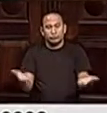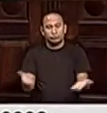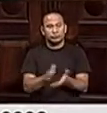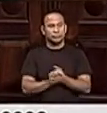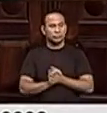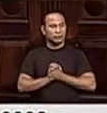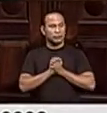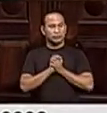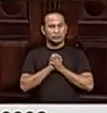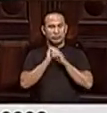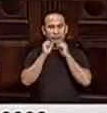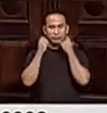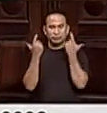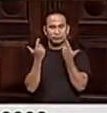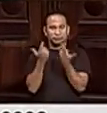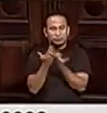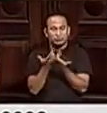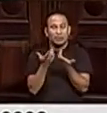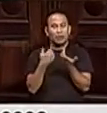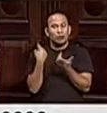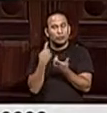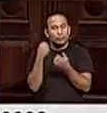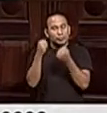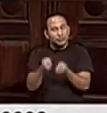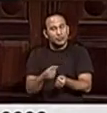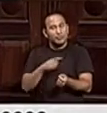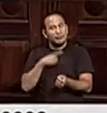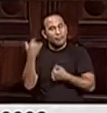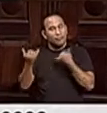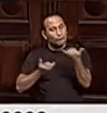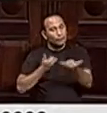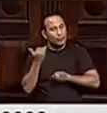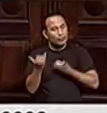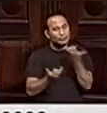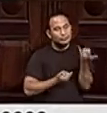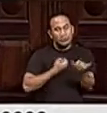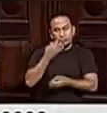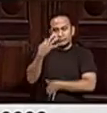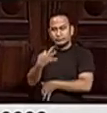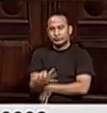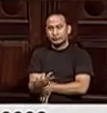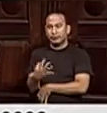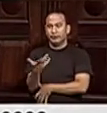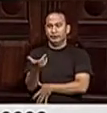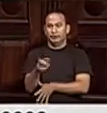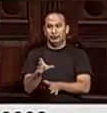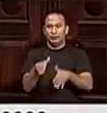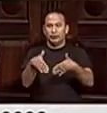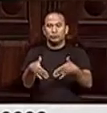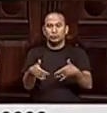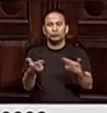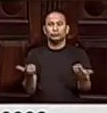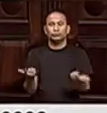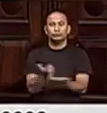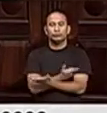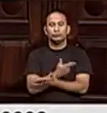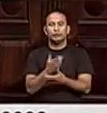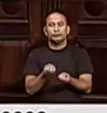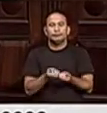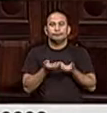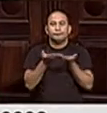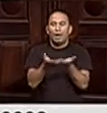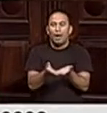direção da Assembleia Legislativa e para que possamos ter as informações fidedignas das providências tomadas e darmos a nossa